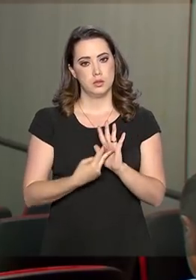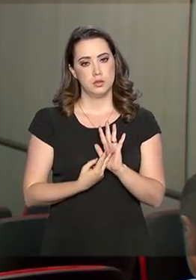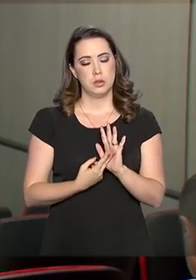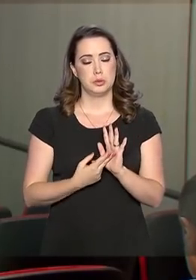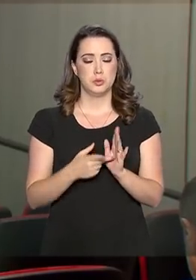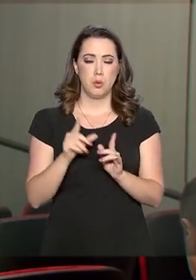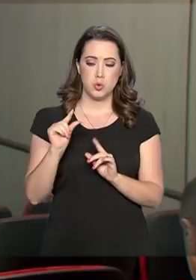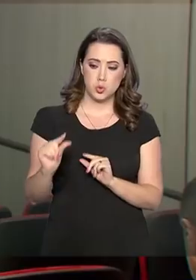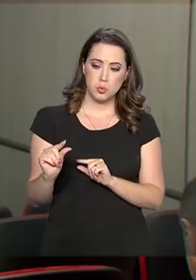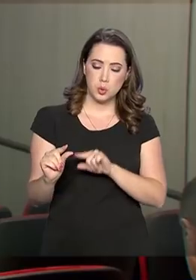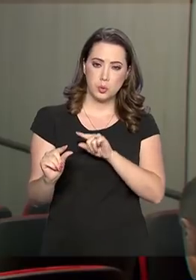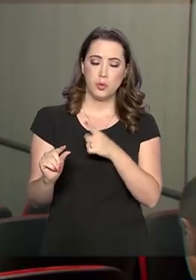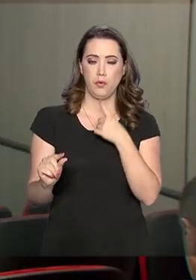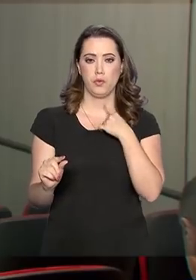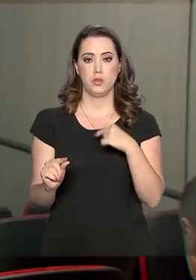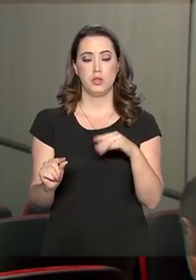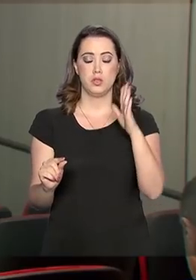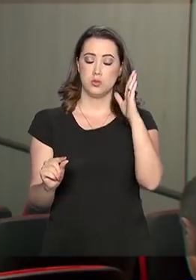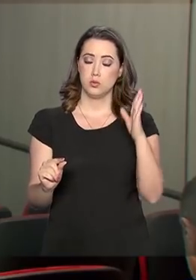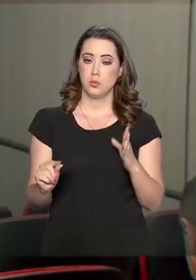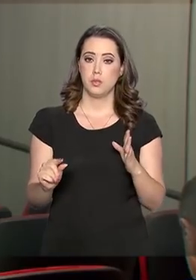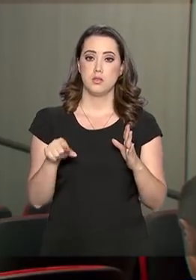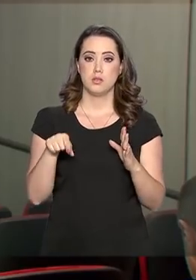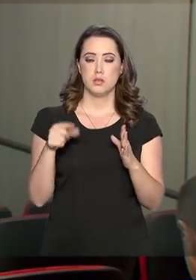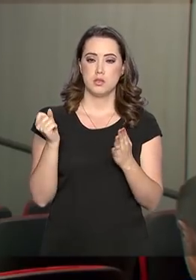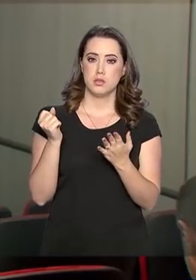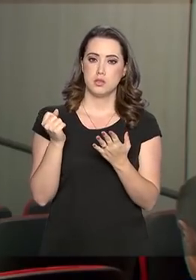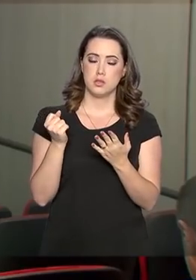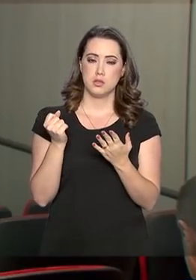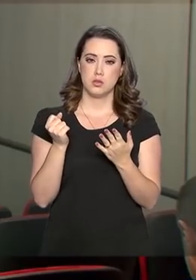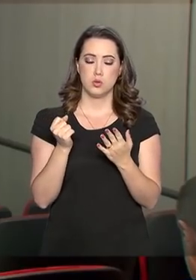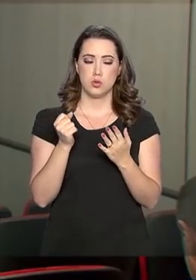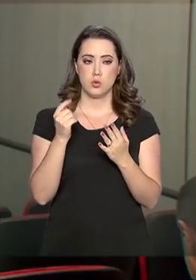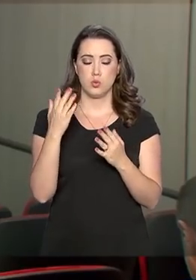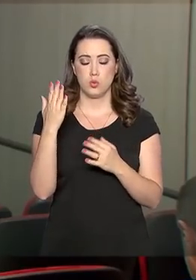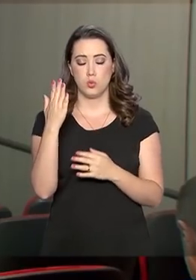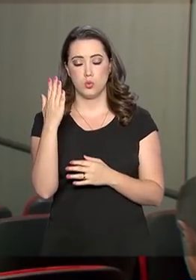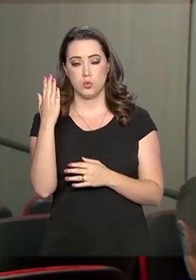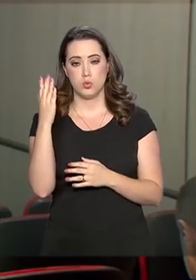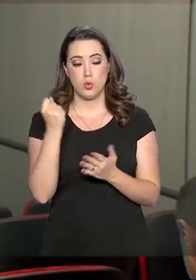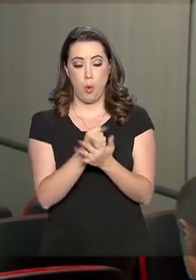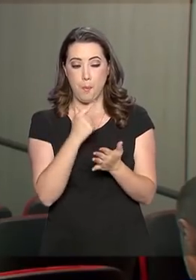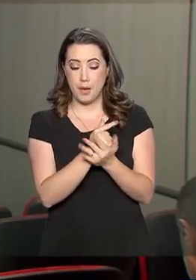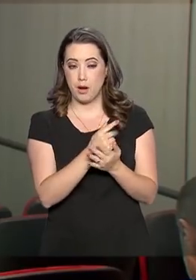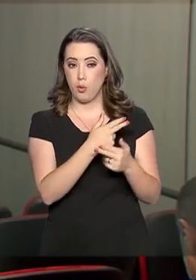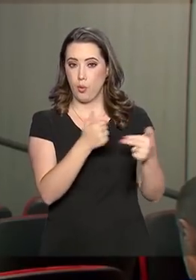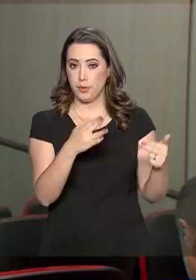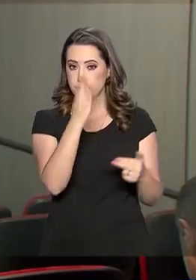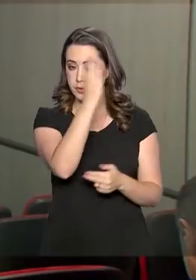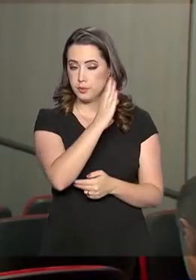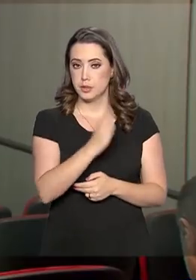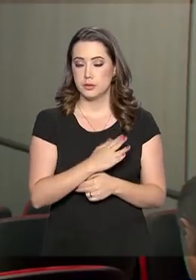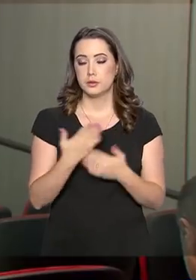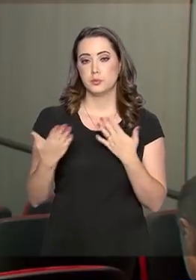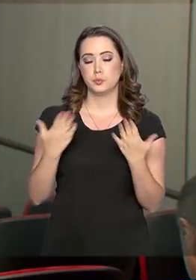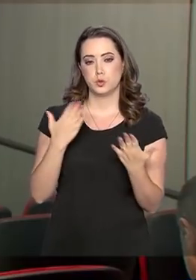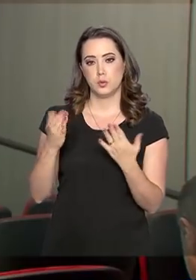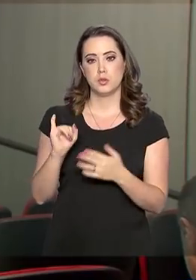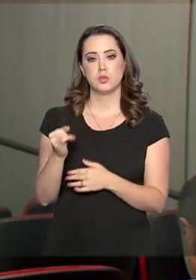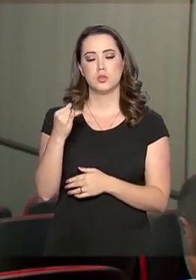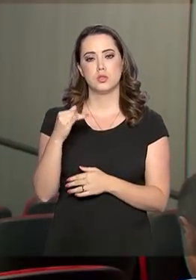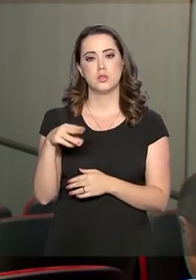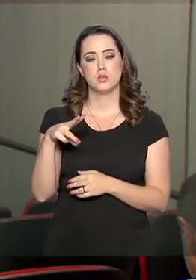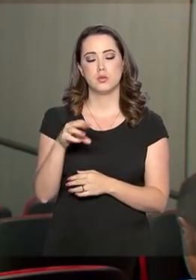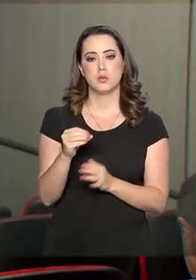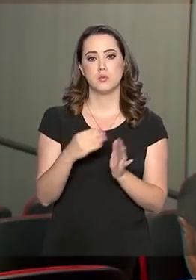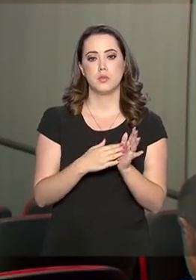interesse pelos produtos brasileiros, menos interesse pela demanda brasileira. De janeiro a março, o valor exportado foi de